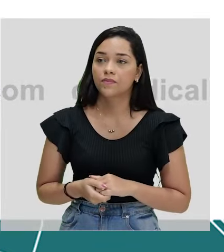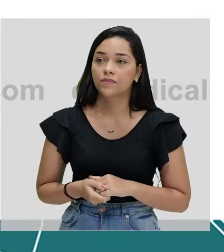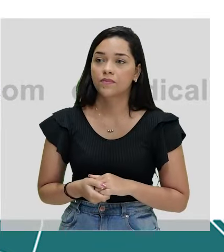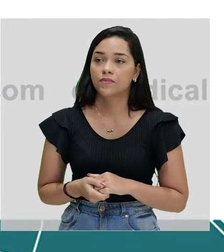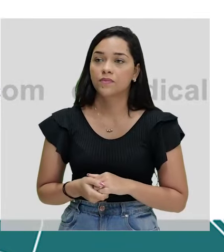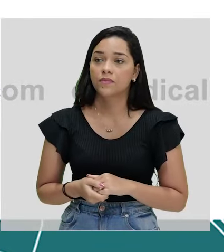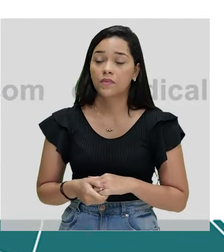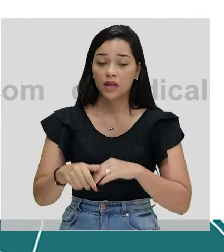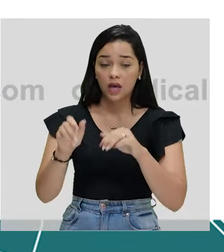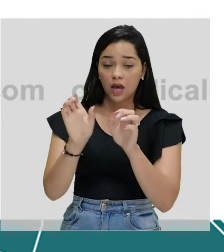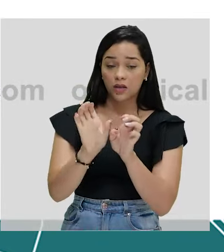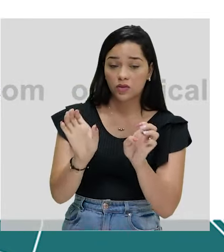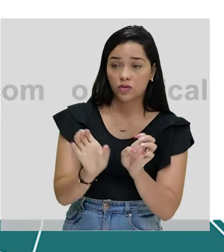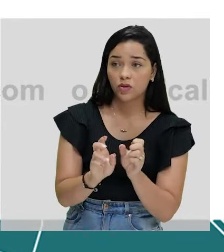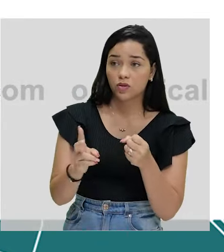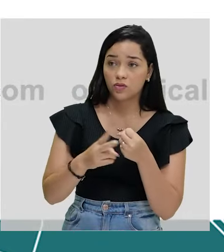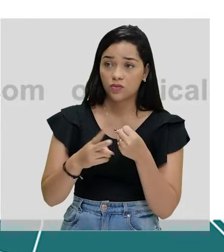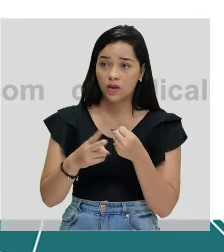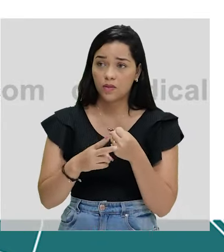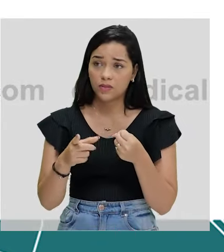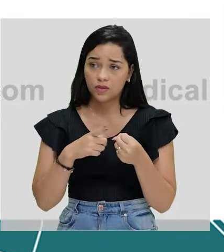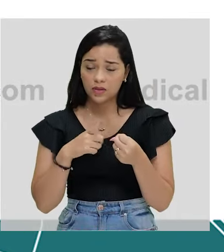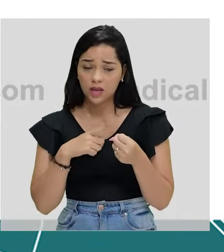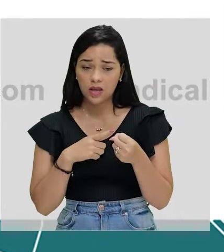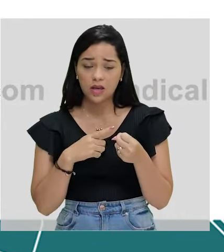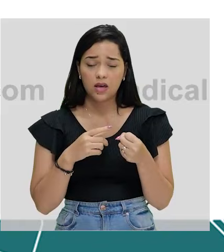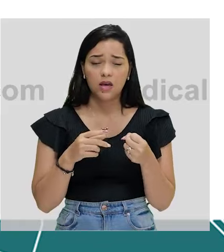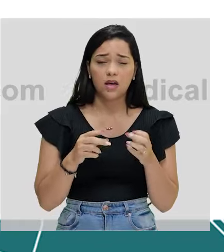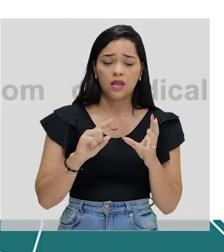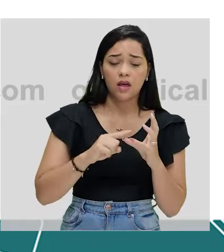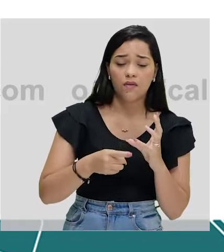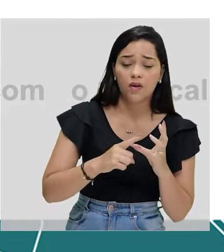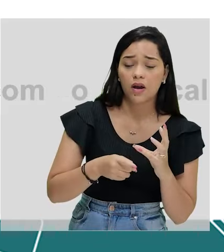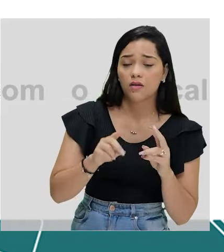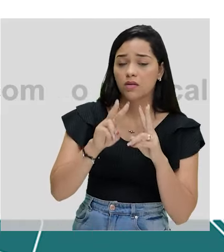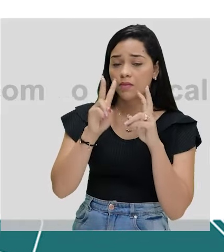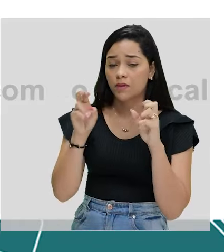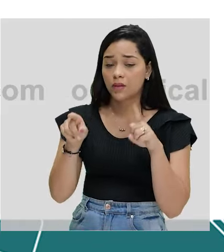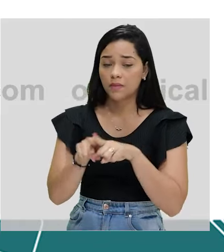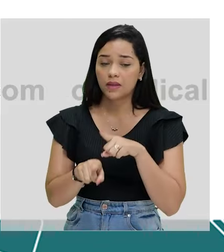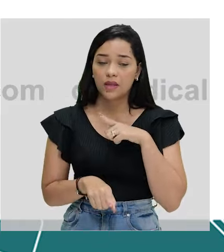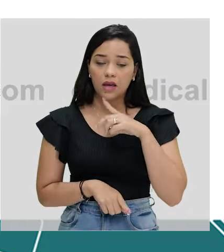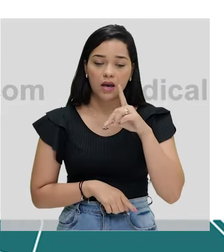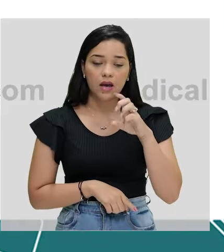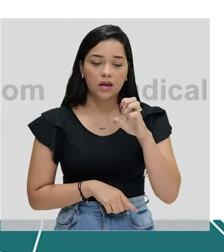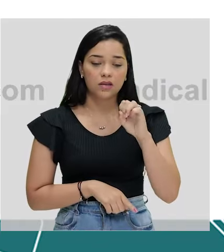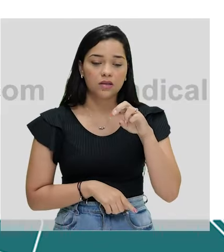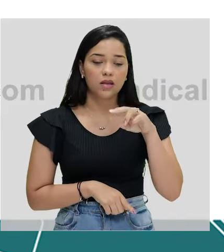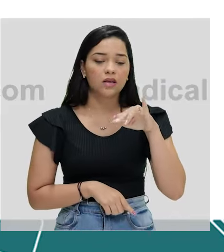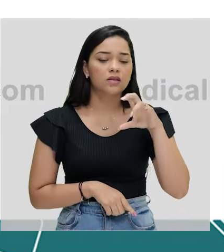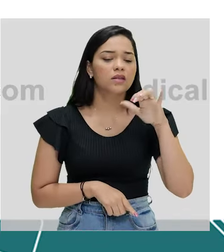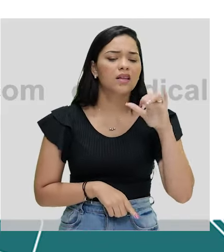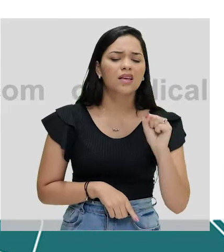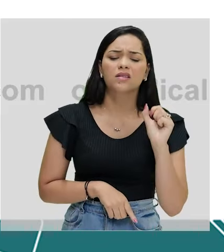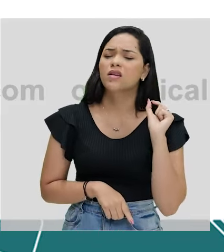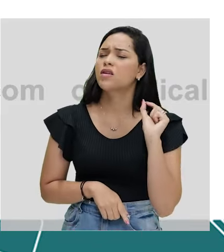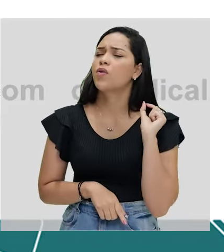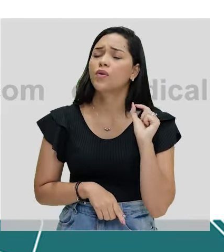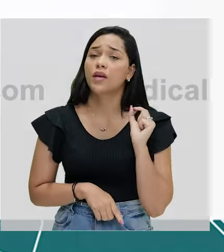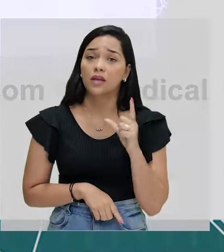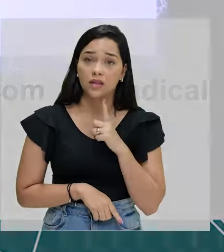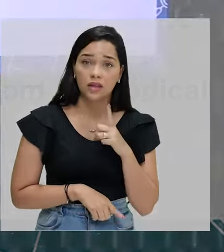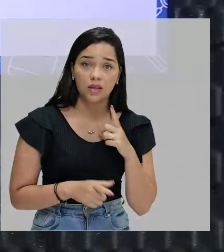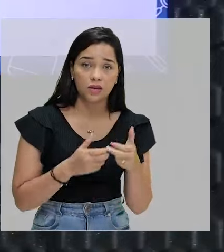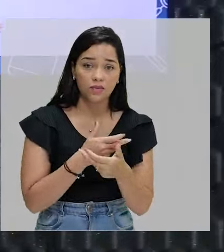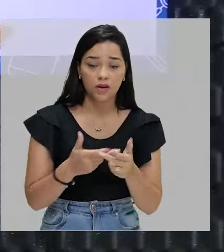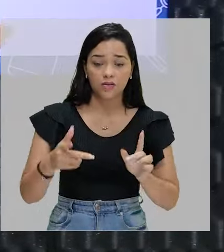Essa estrutura dos verbos tem aí, além da vogal temática, eu tenho também as desinências. O que são desinências? Essas